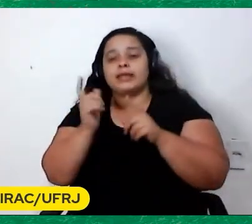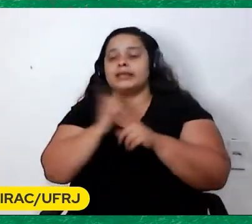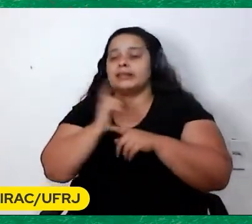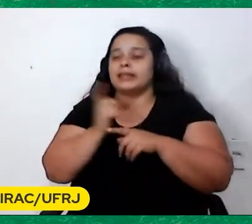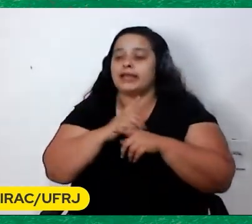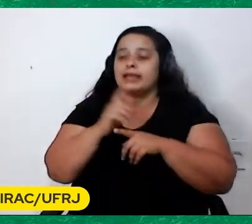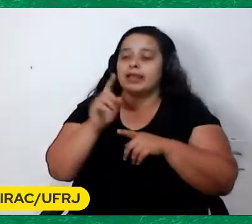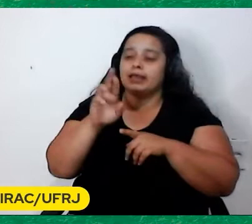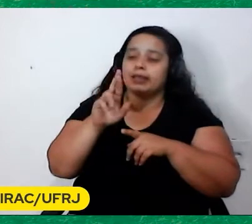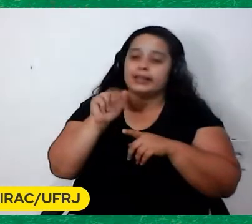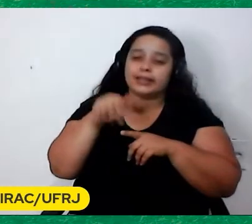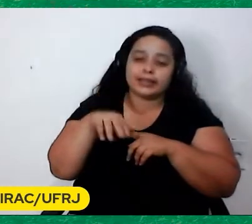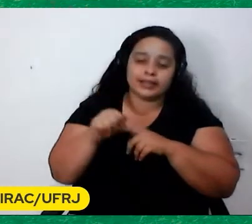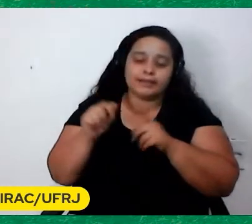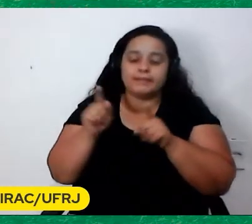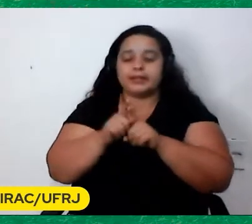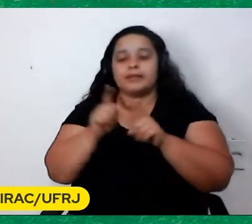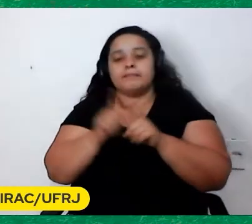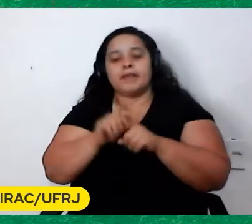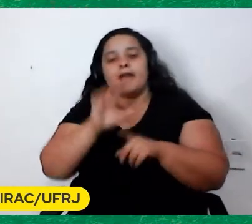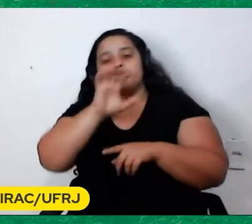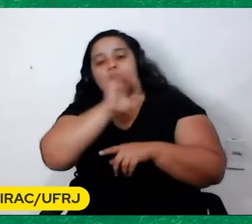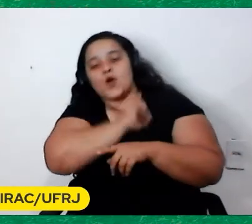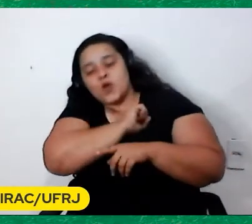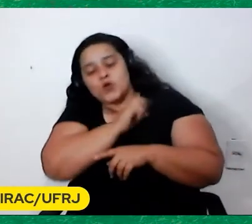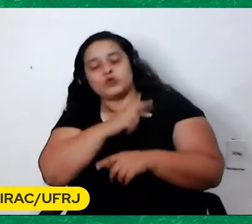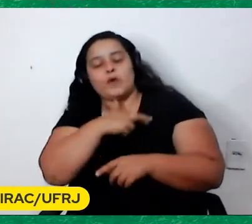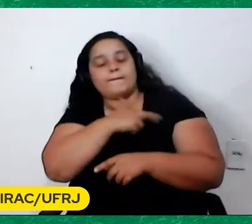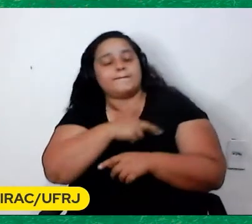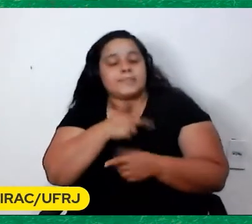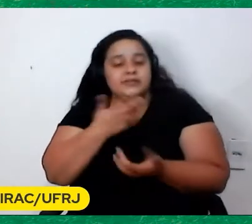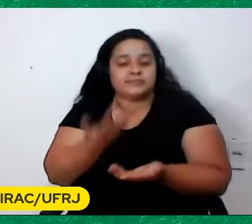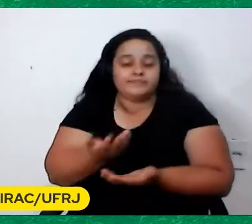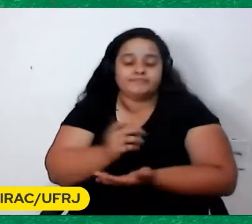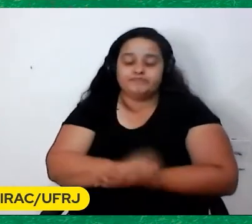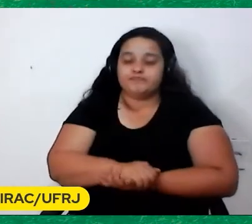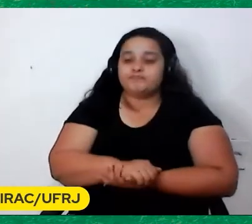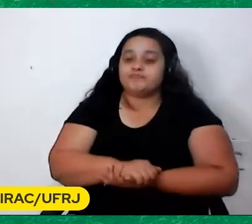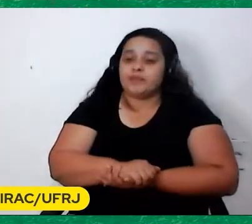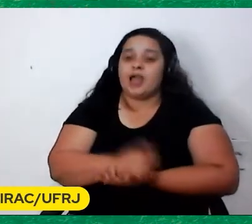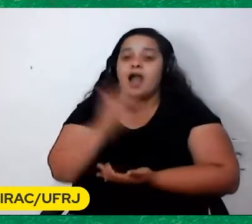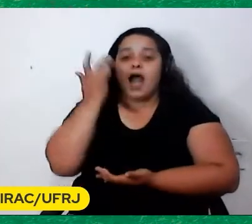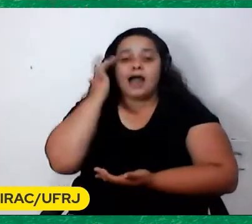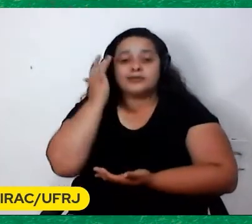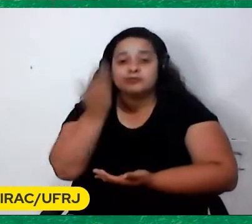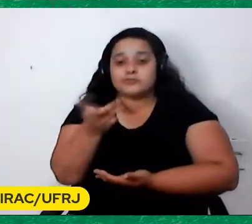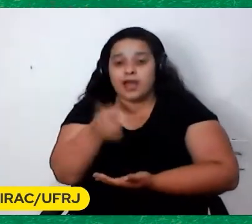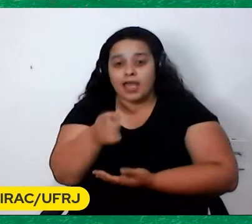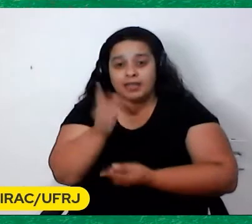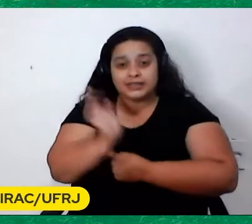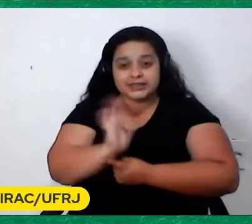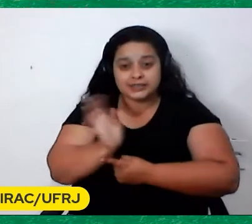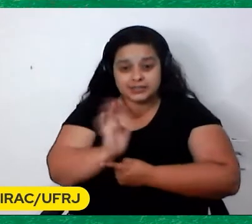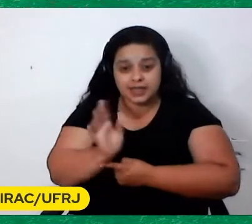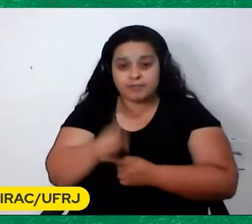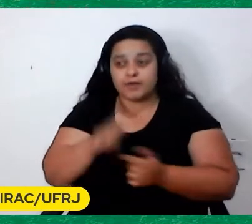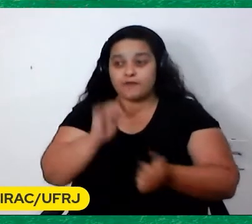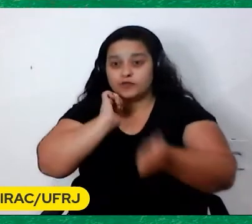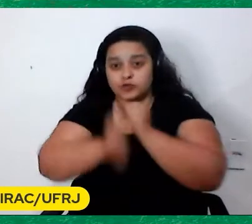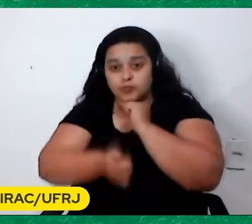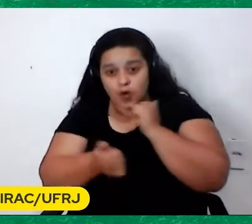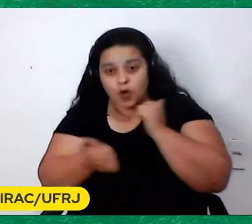Amoroso E tal Muito bacana E Eu acho que é isso É o cinema O futebol